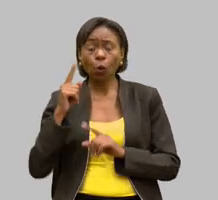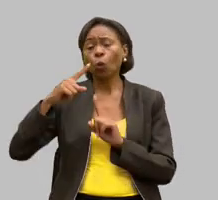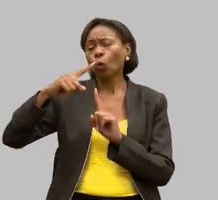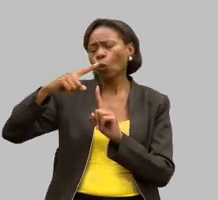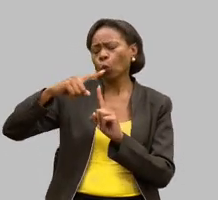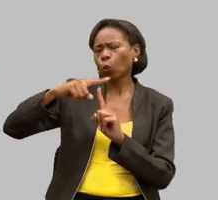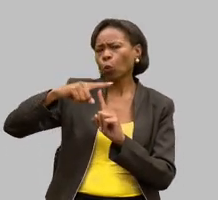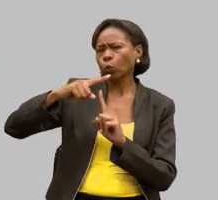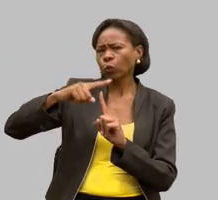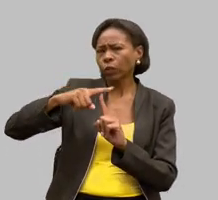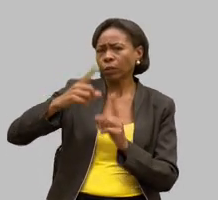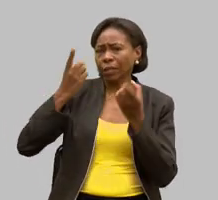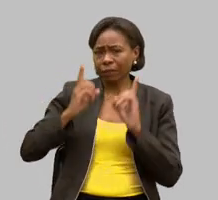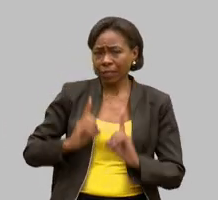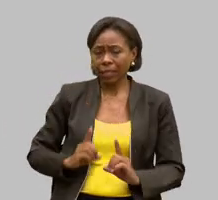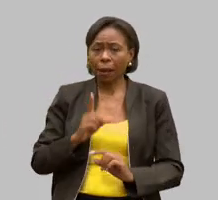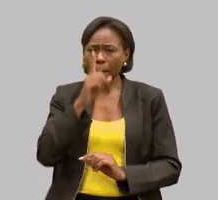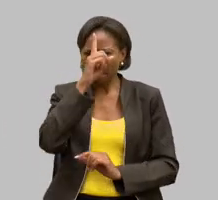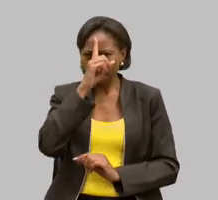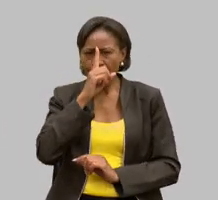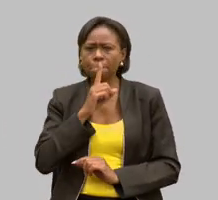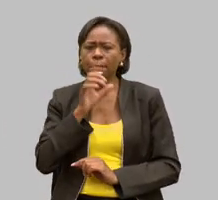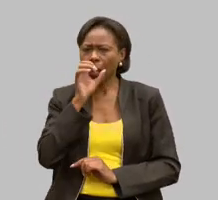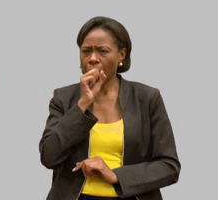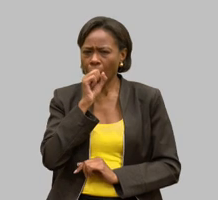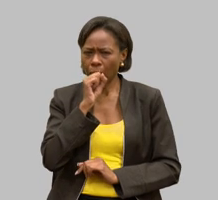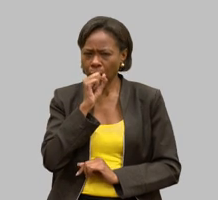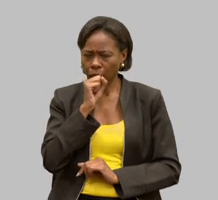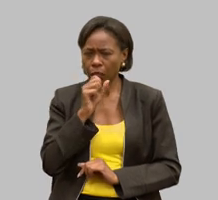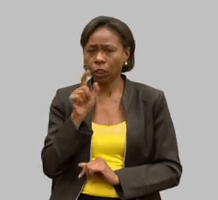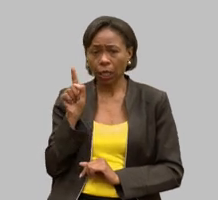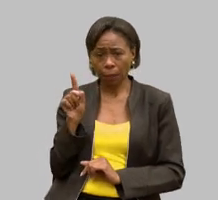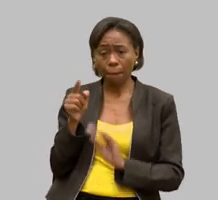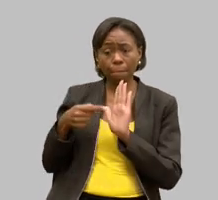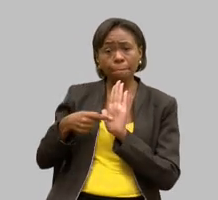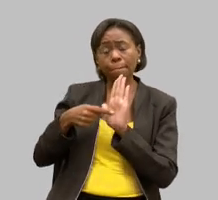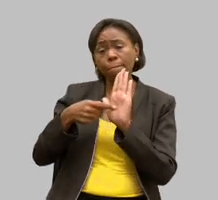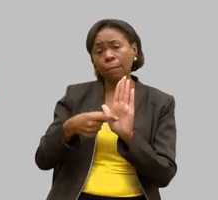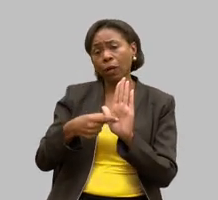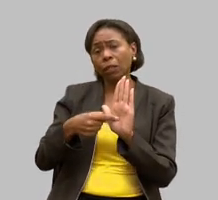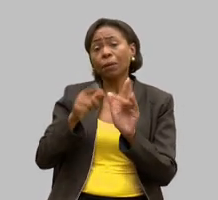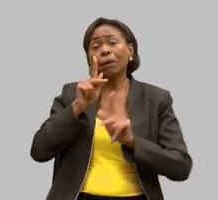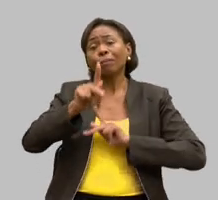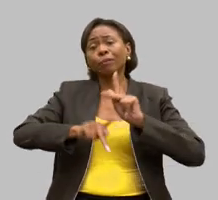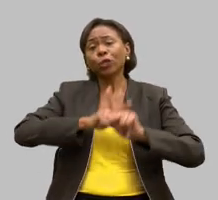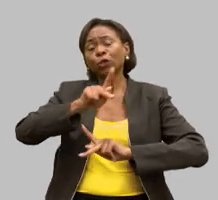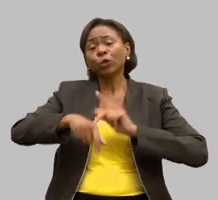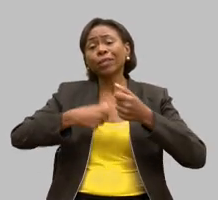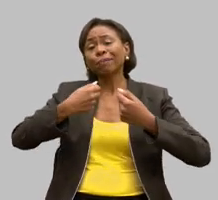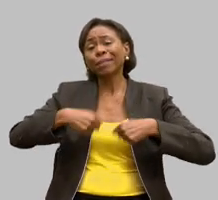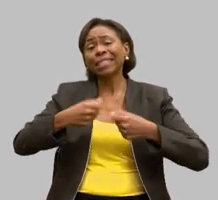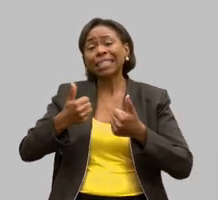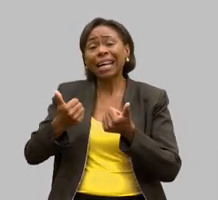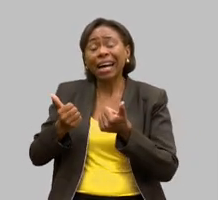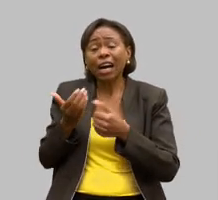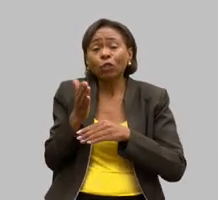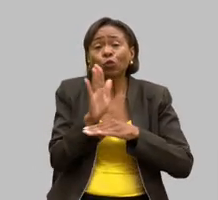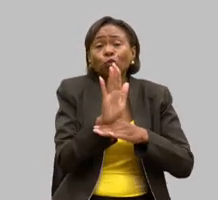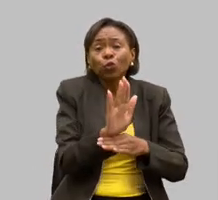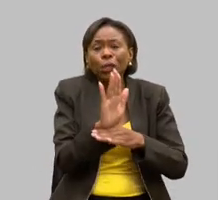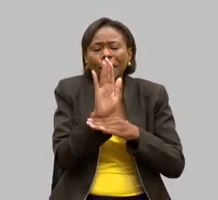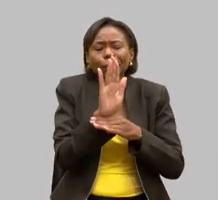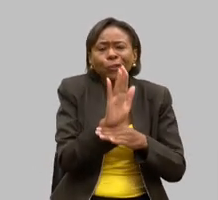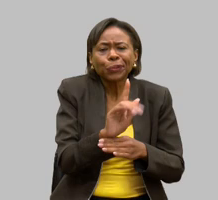ali amarela e laranja ali está falando de pessoas que precisam de ajuda para atividades de vida diária atividades básicas